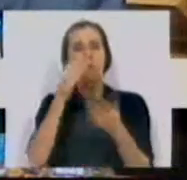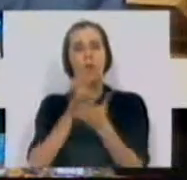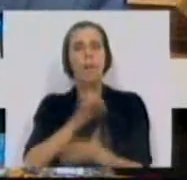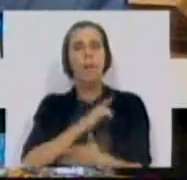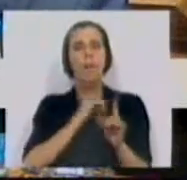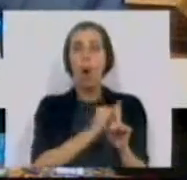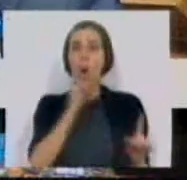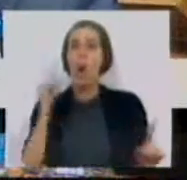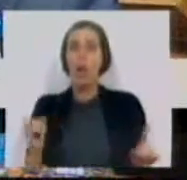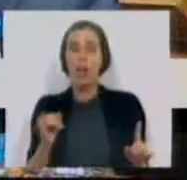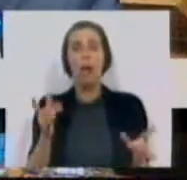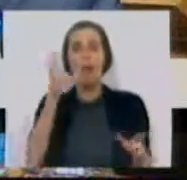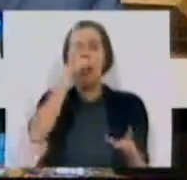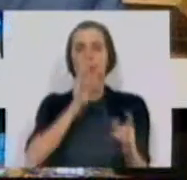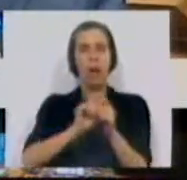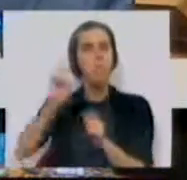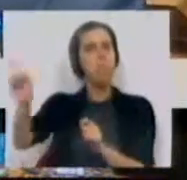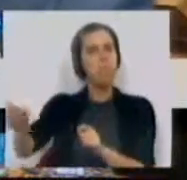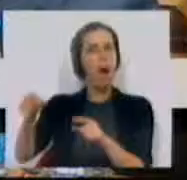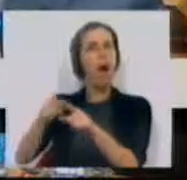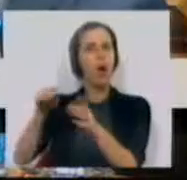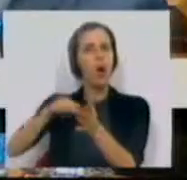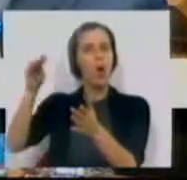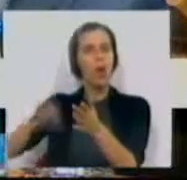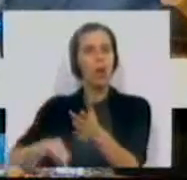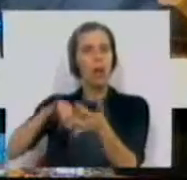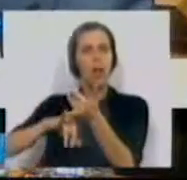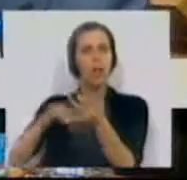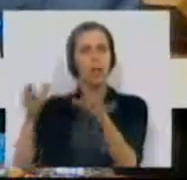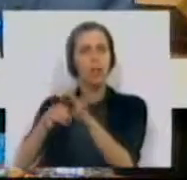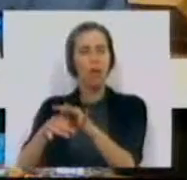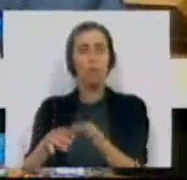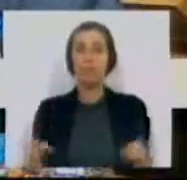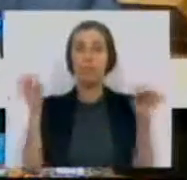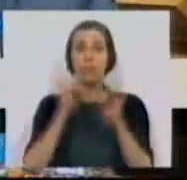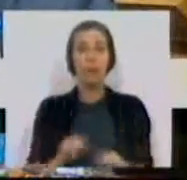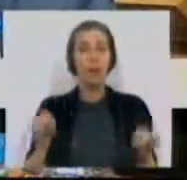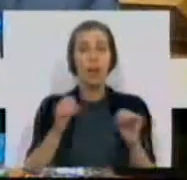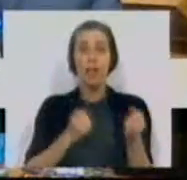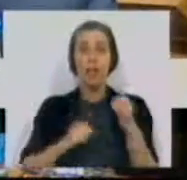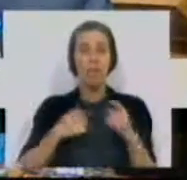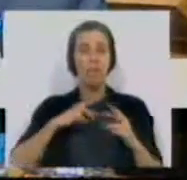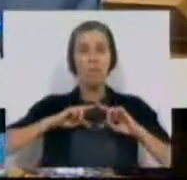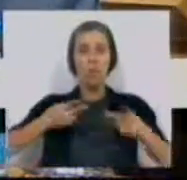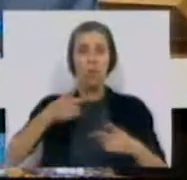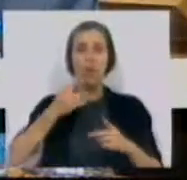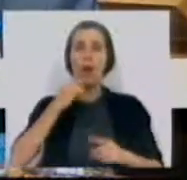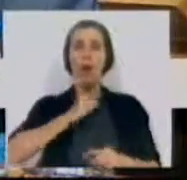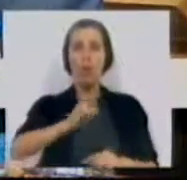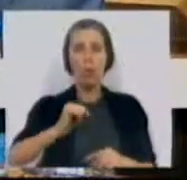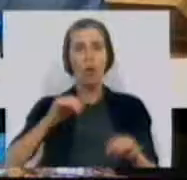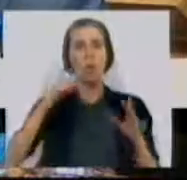privados ali ao lado, a quem o Estado paga os contratos de associação. Nada move o PS contra esses